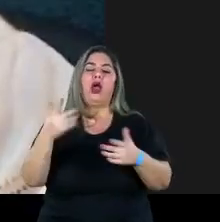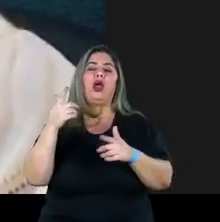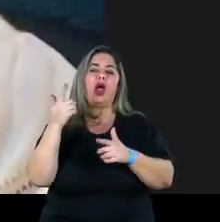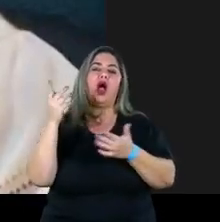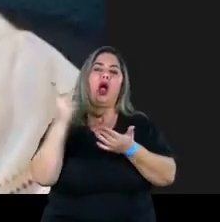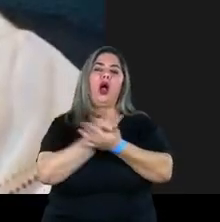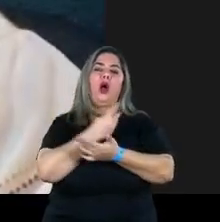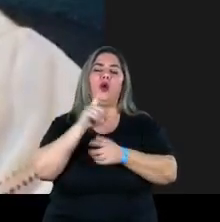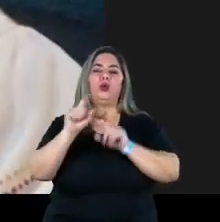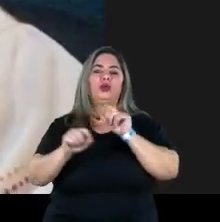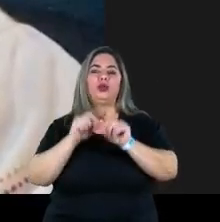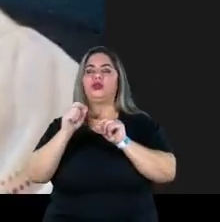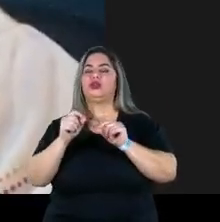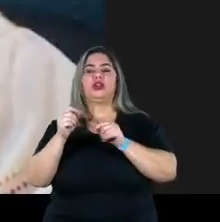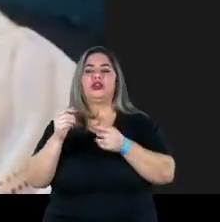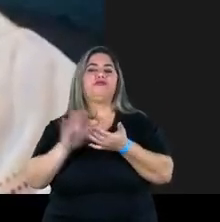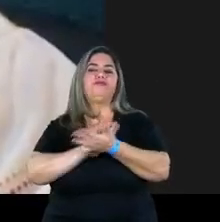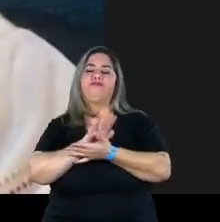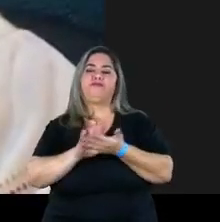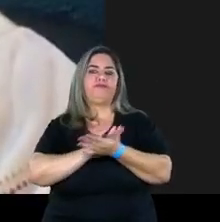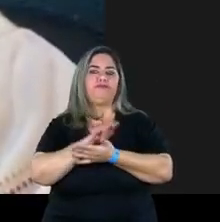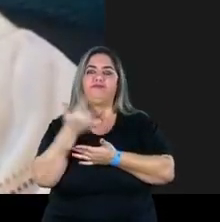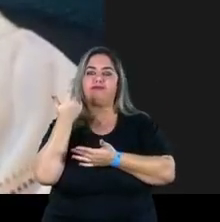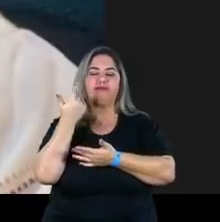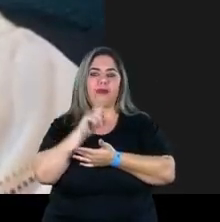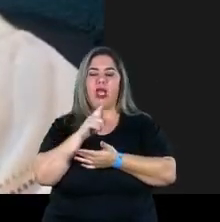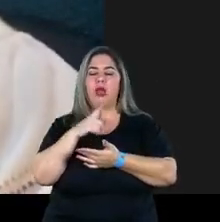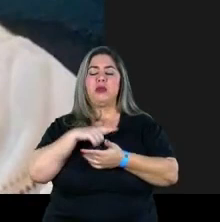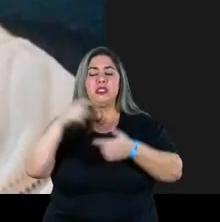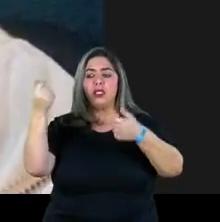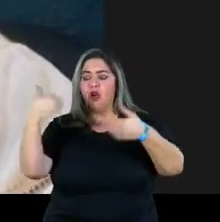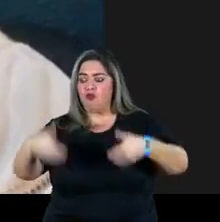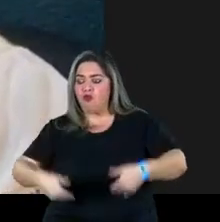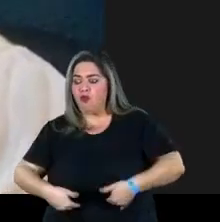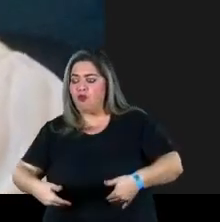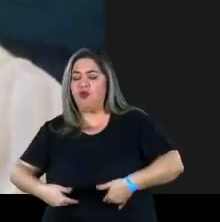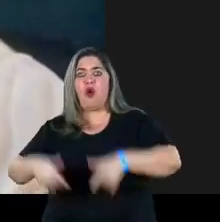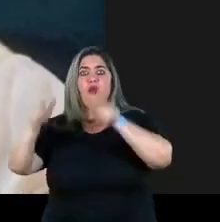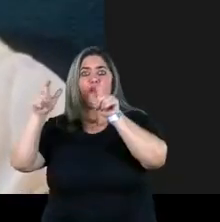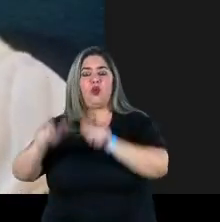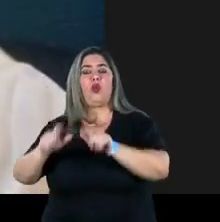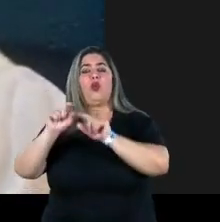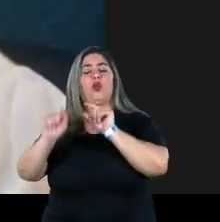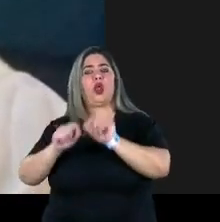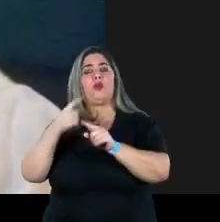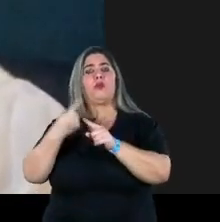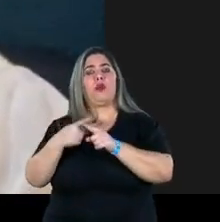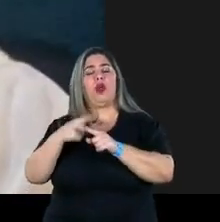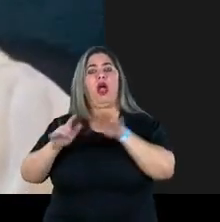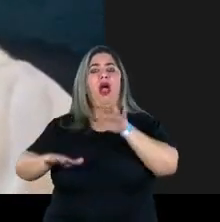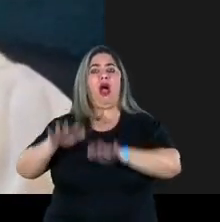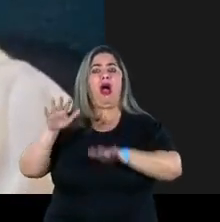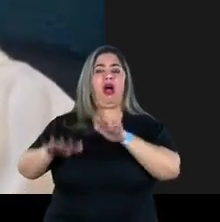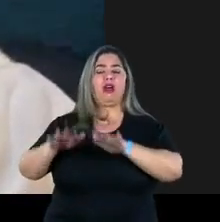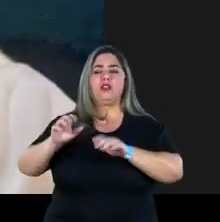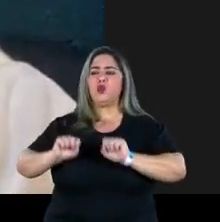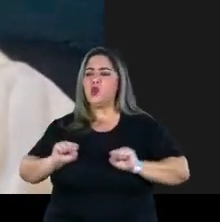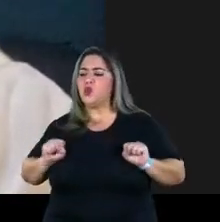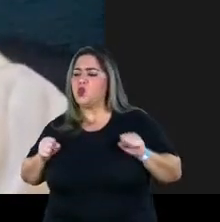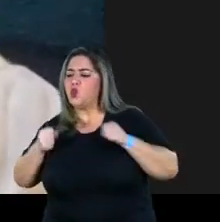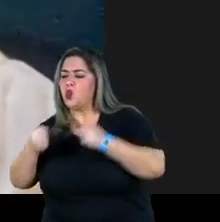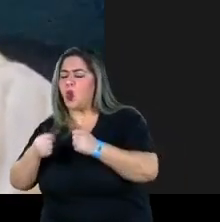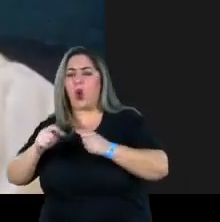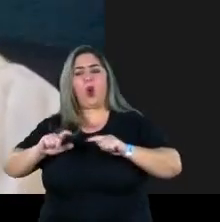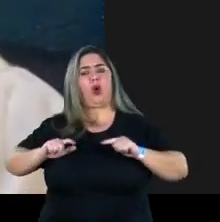quando o caos predomina, não sobra nada. Não é preciso colocar a fome nesse lugar porque às vezes a gente faz o esforço, tem a